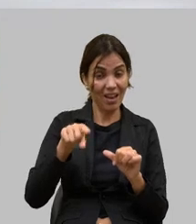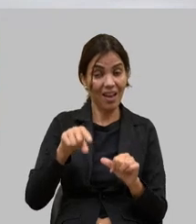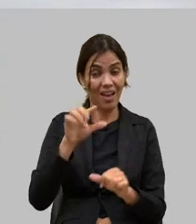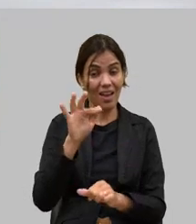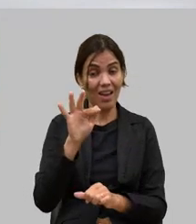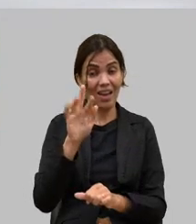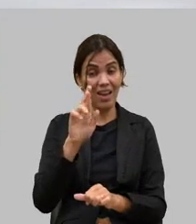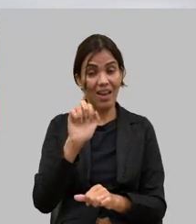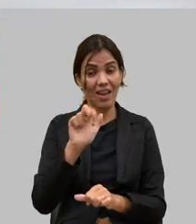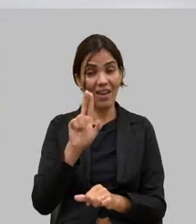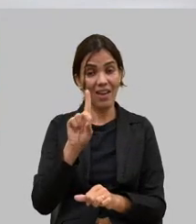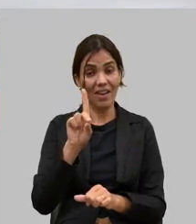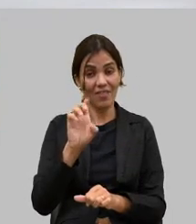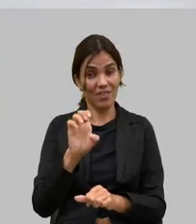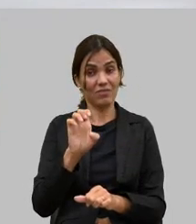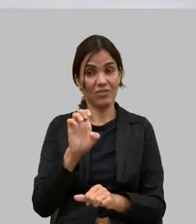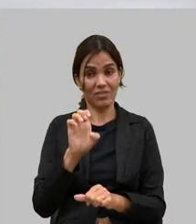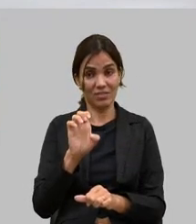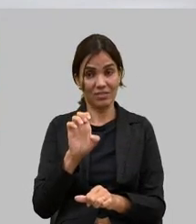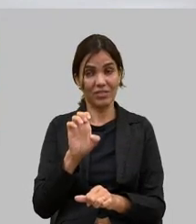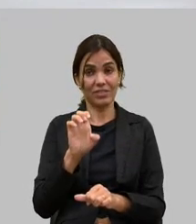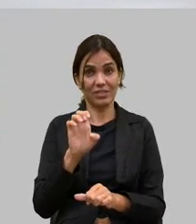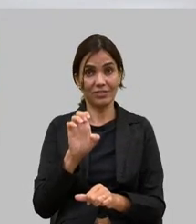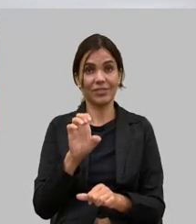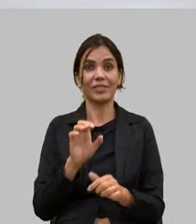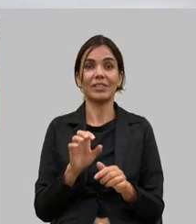e nós estamos trabalhando também a pedido